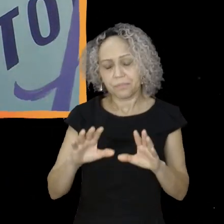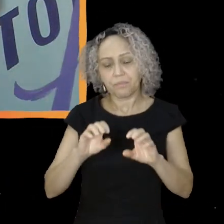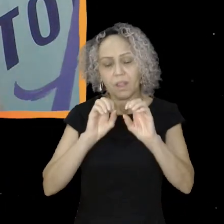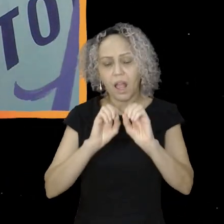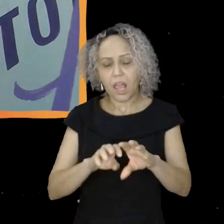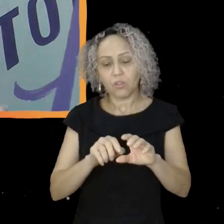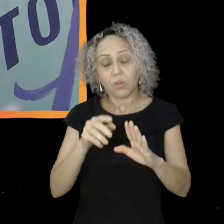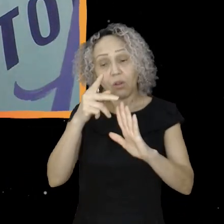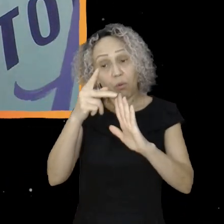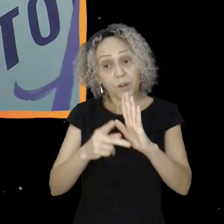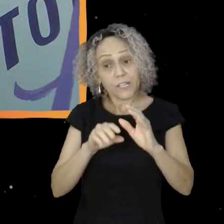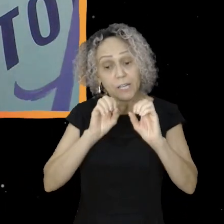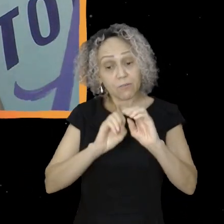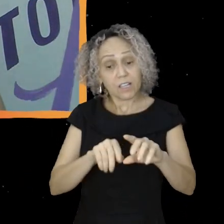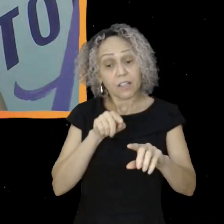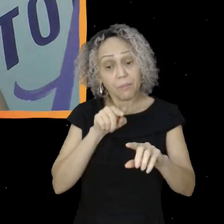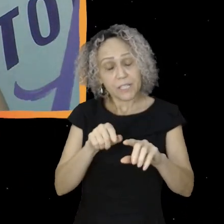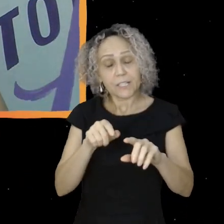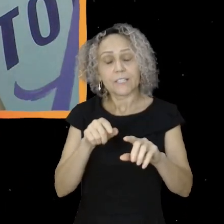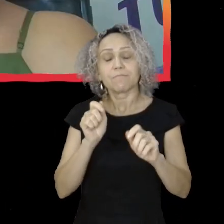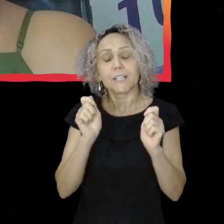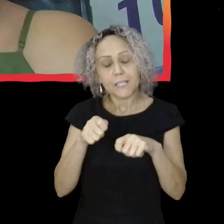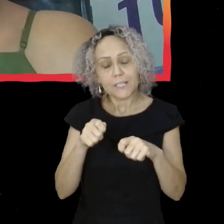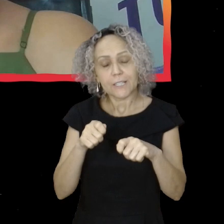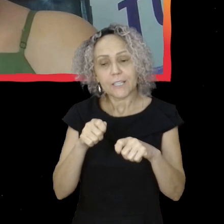democrático, e isso, assim, inflamou demais os estudantes.